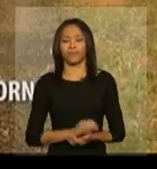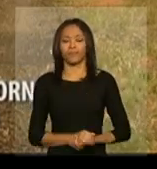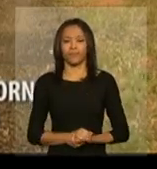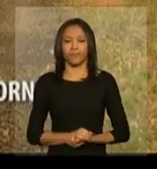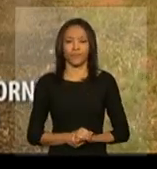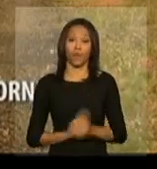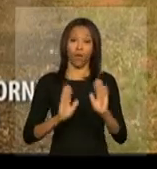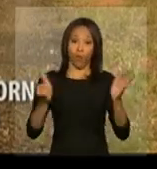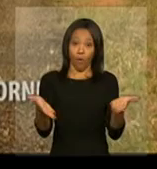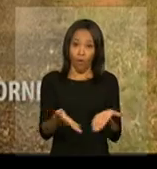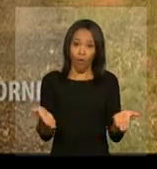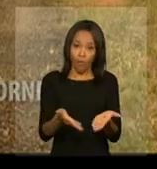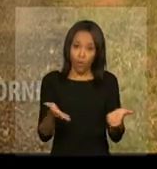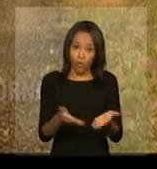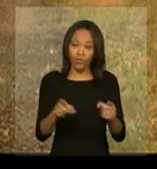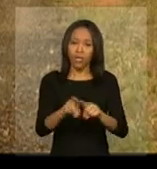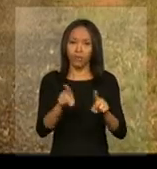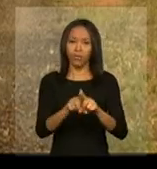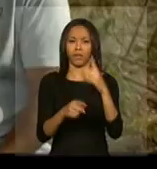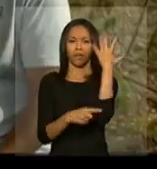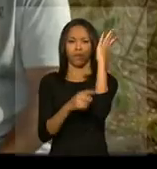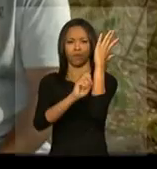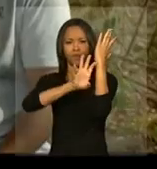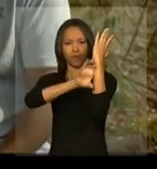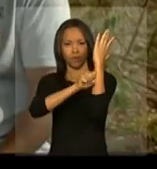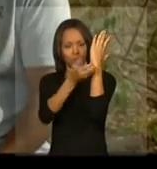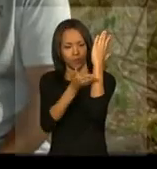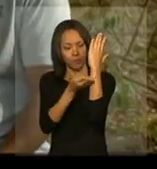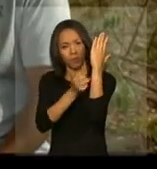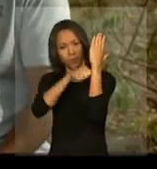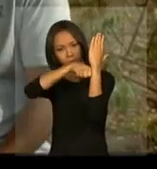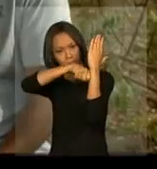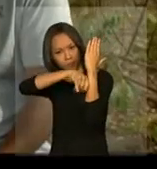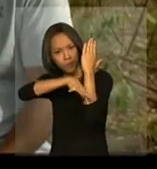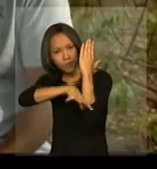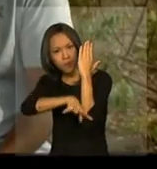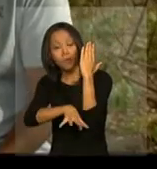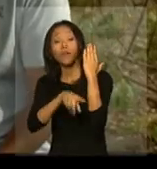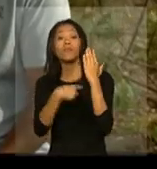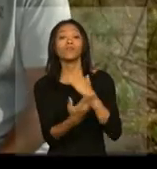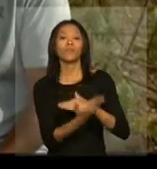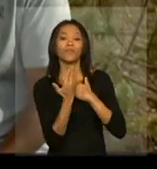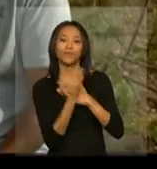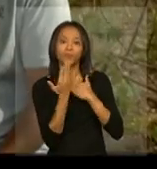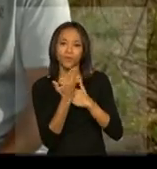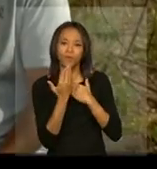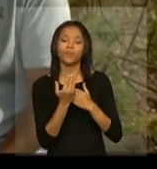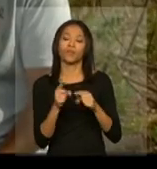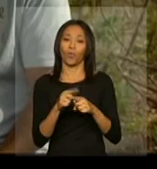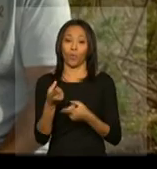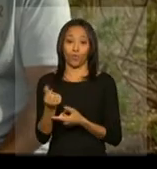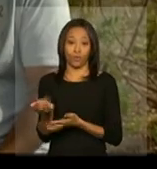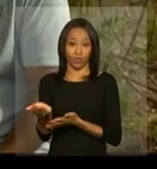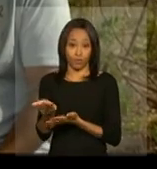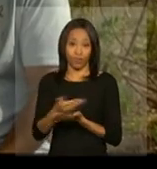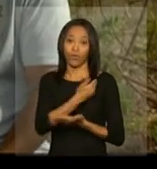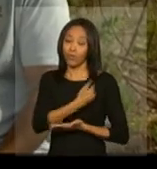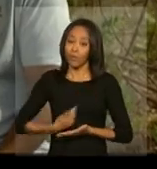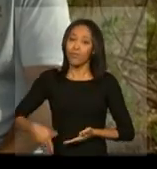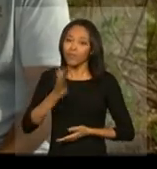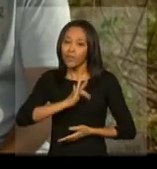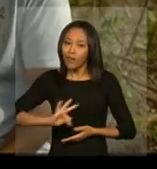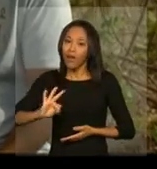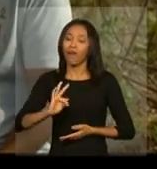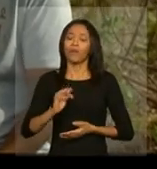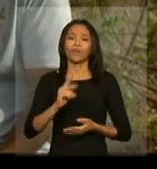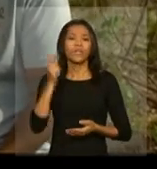Hoje, no extrativismo, temos o PAA estoque, que hoje nos beneficia com o recurso do governo federal para estocar o